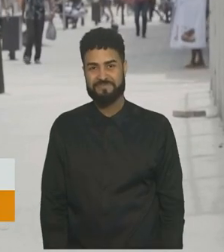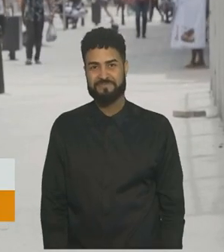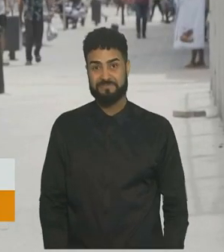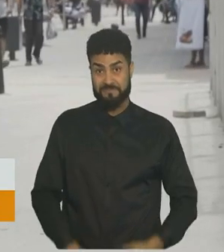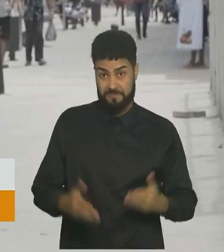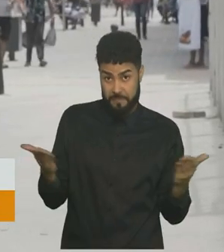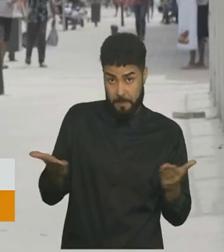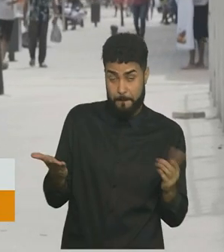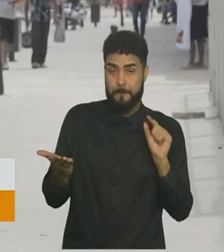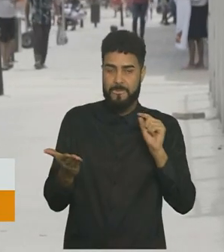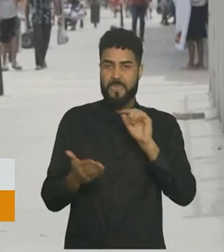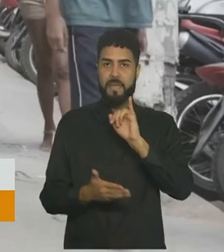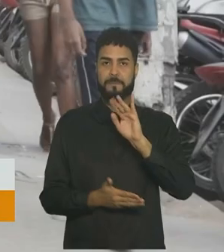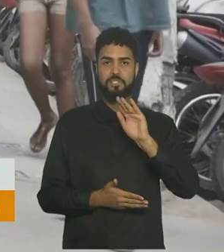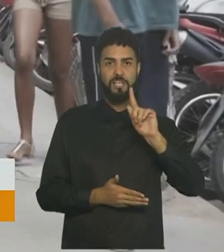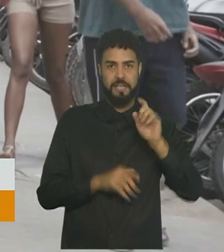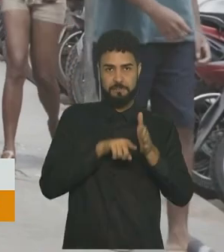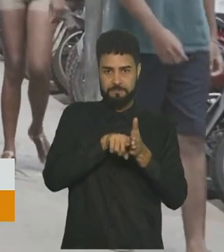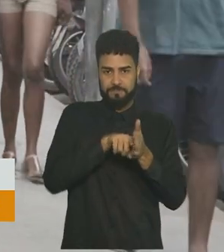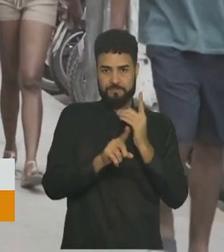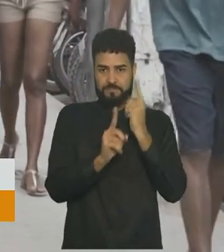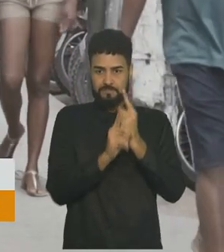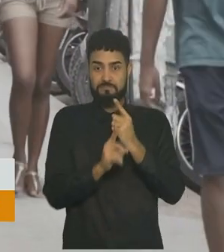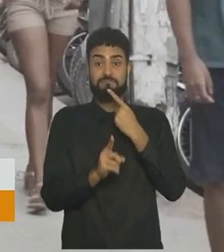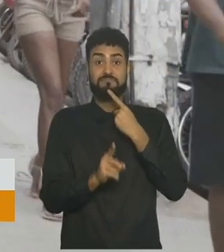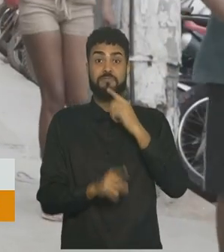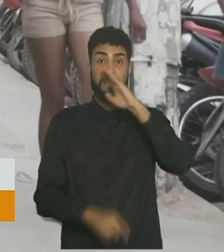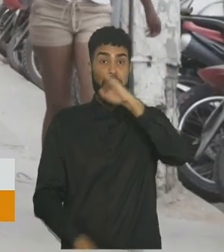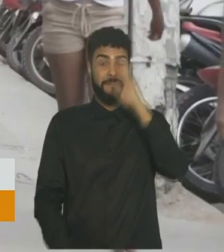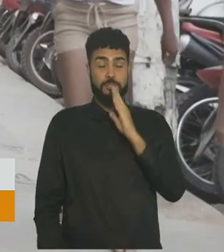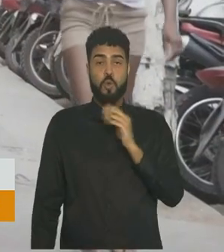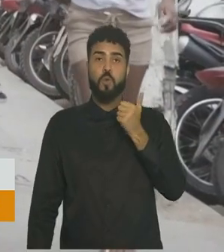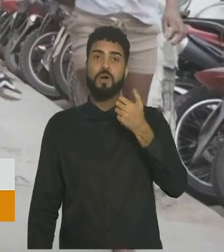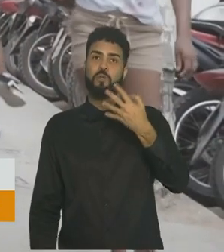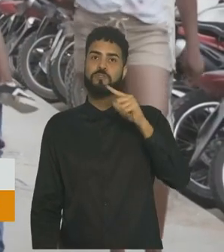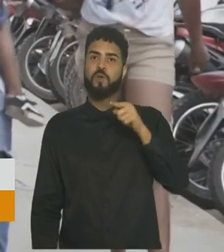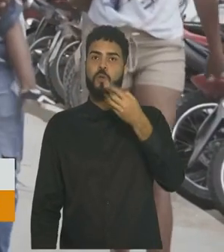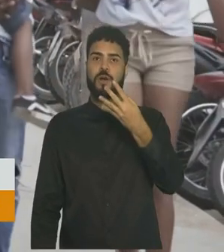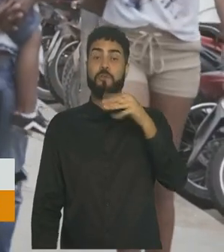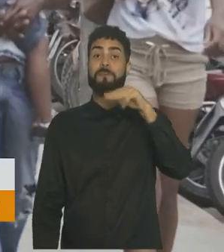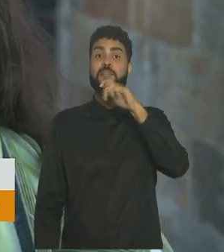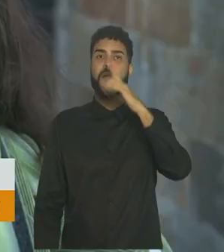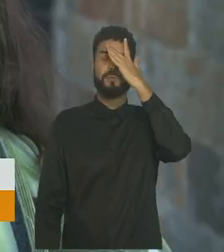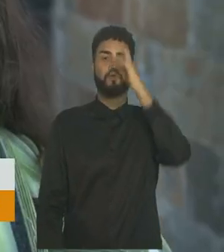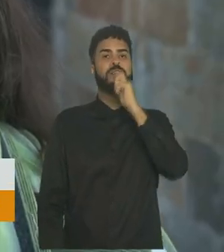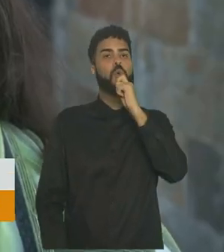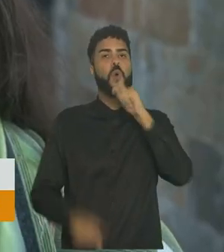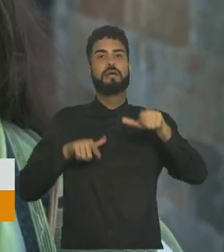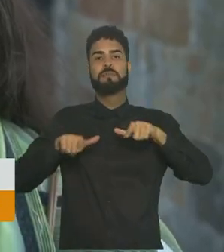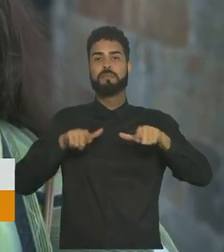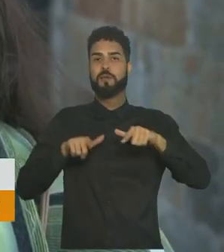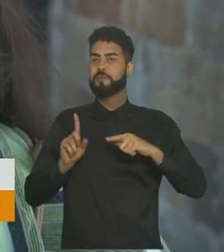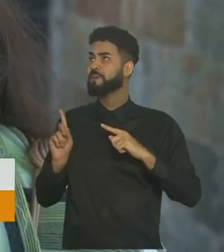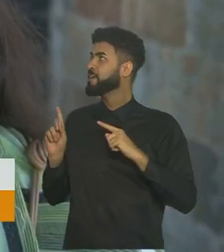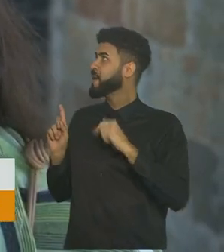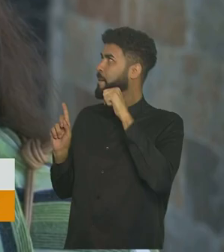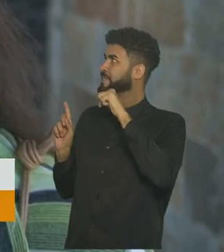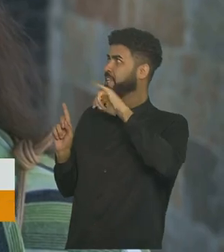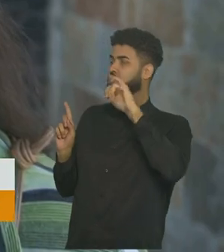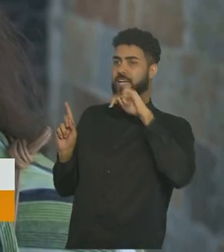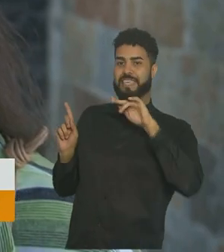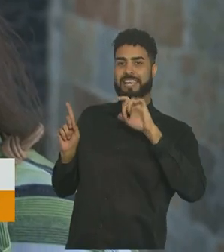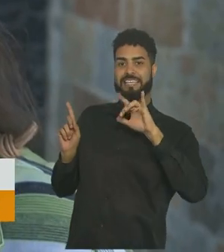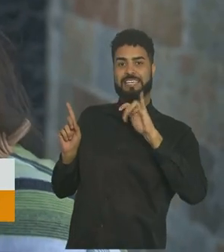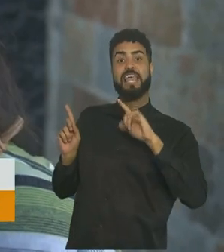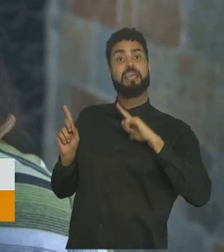de acordo com o IBGE, o Brasil tem 14,4 milhões de desempregados. E Jaqueline, de 47 anos,